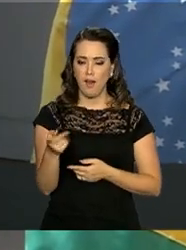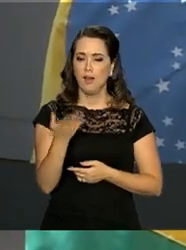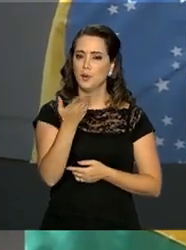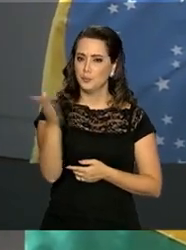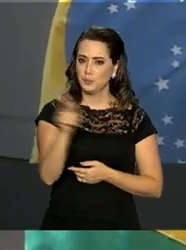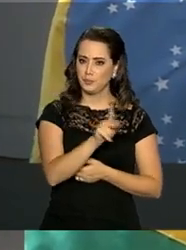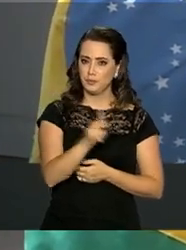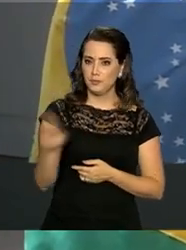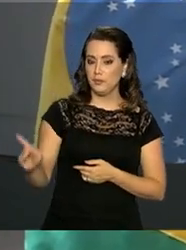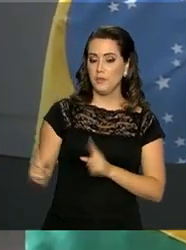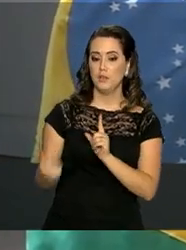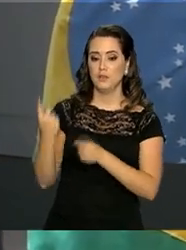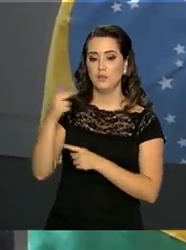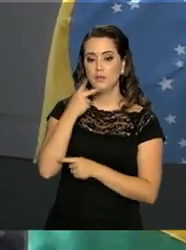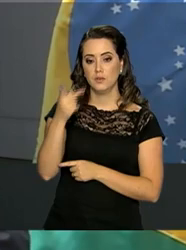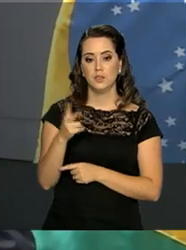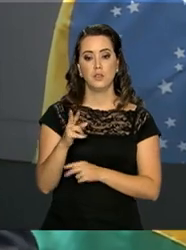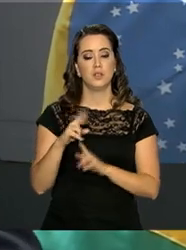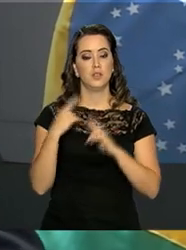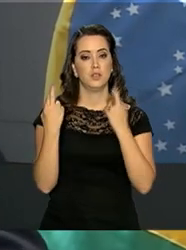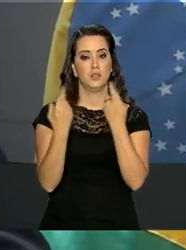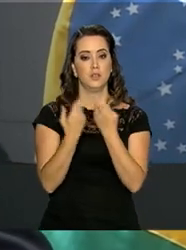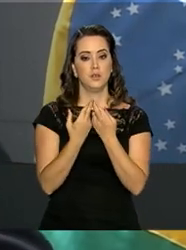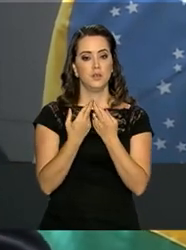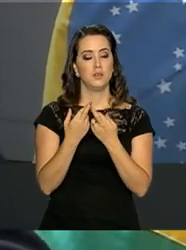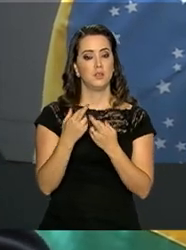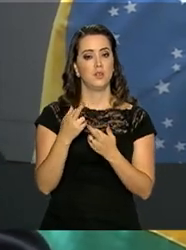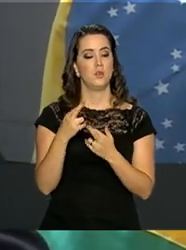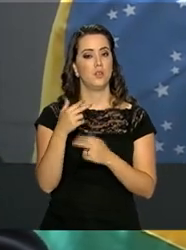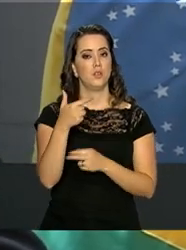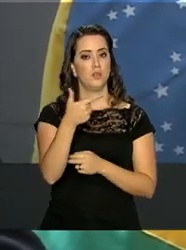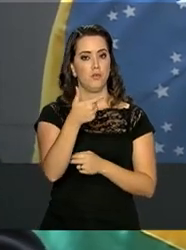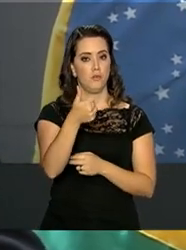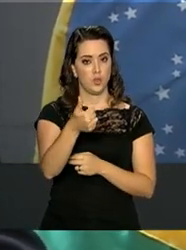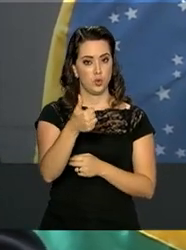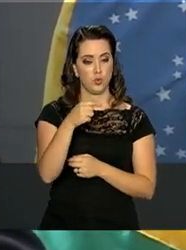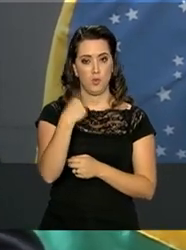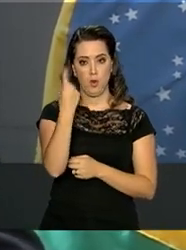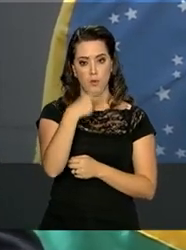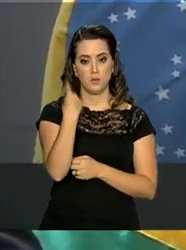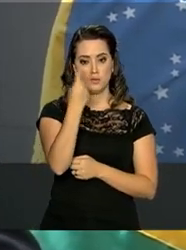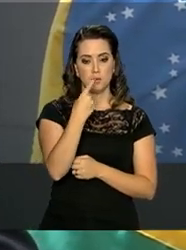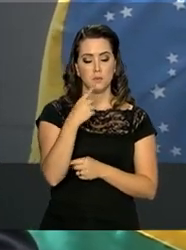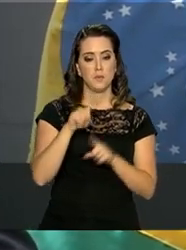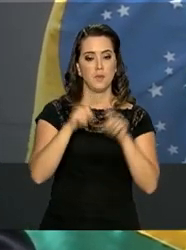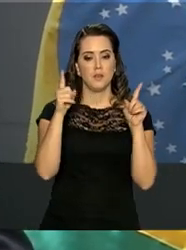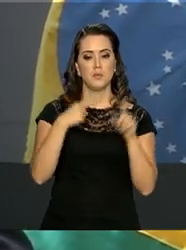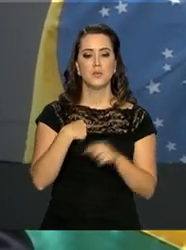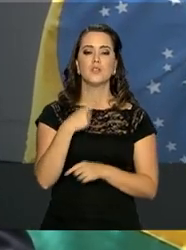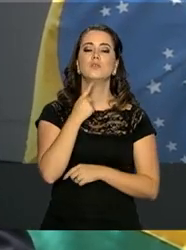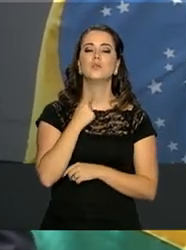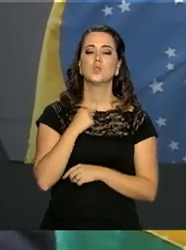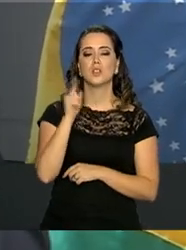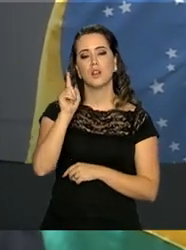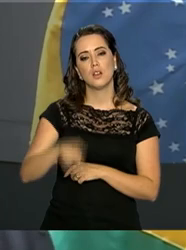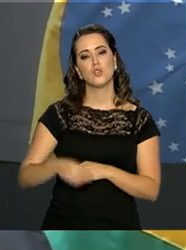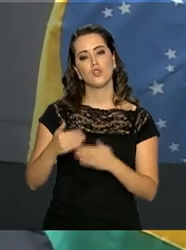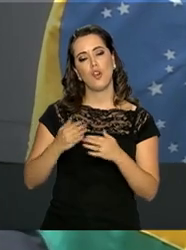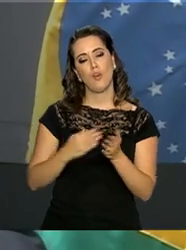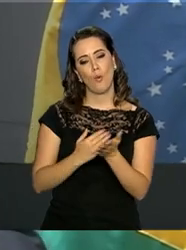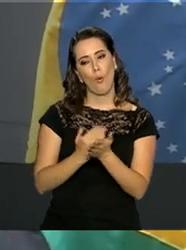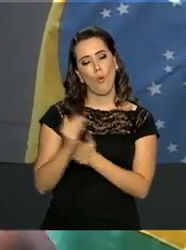mencionou a reunião que eu tenho em Brasília às 21h, 9h da noite, mas o meu desejo seria